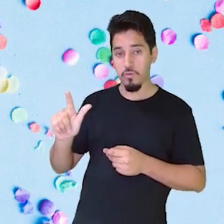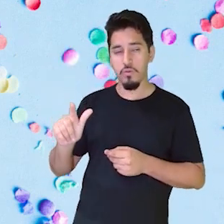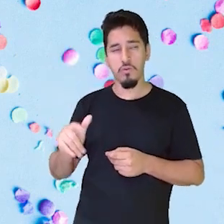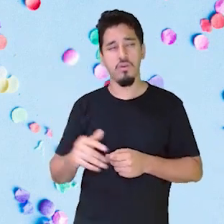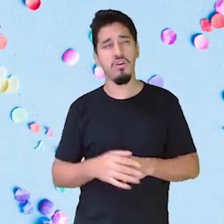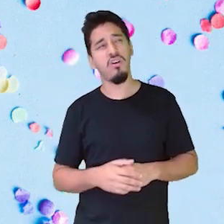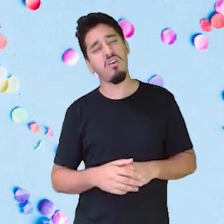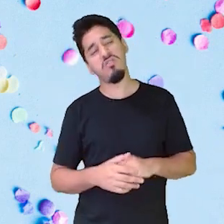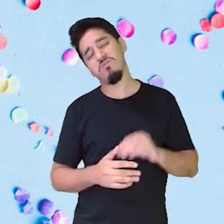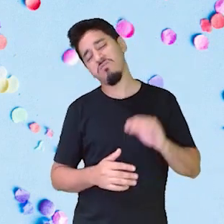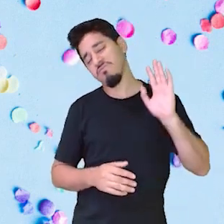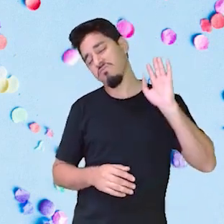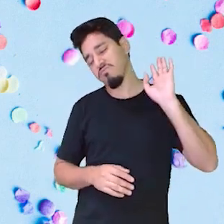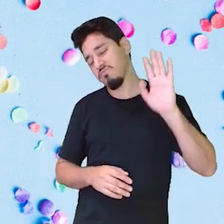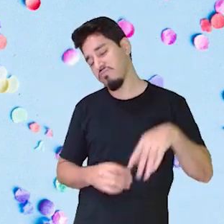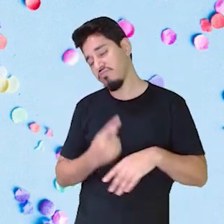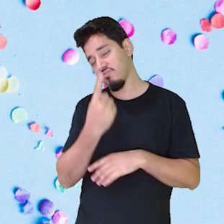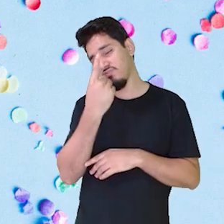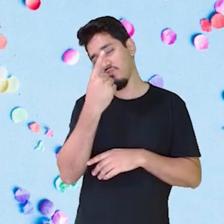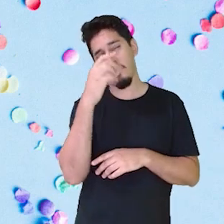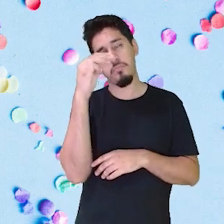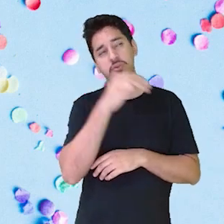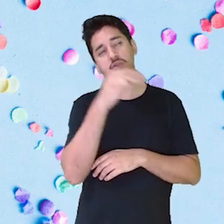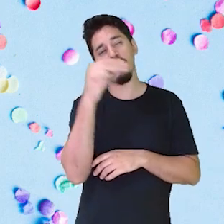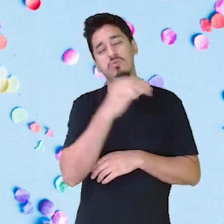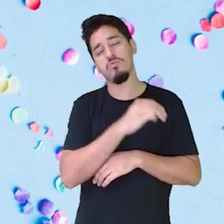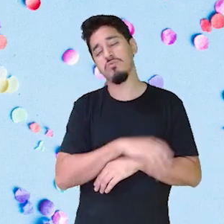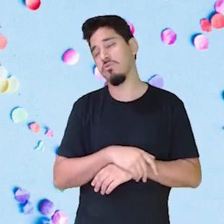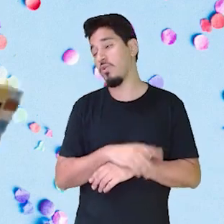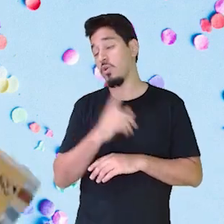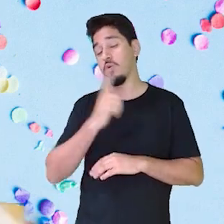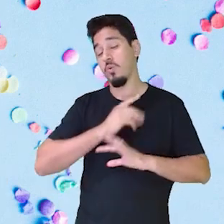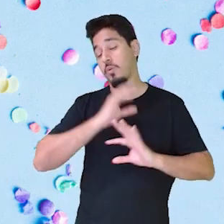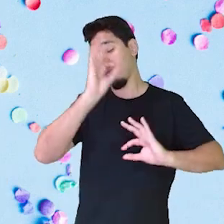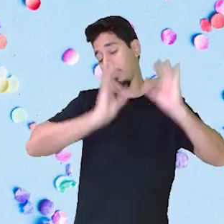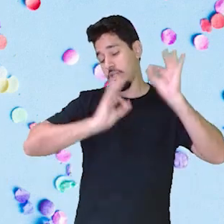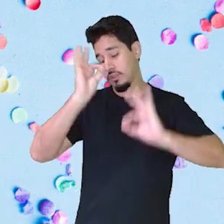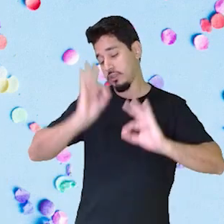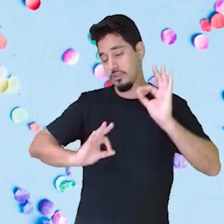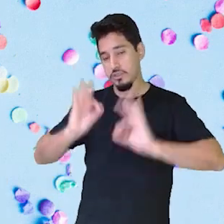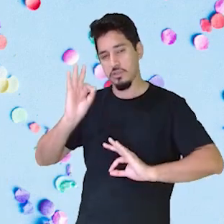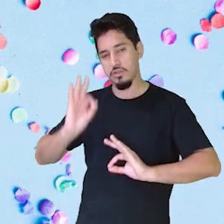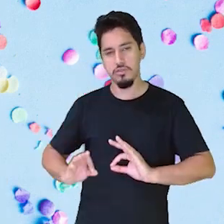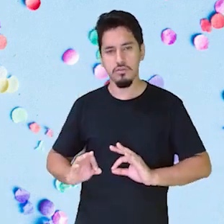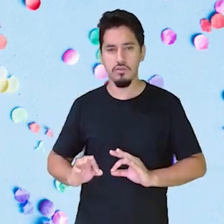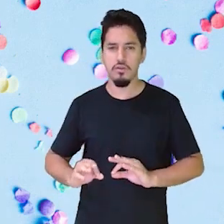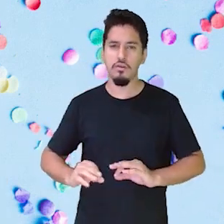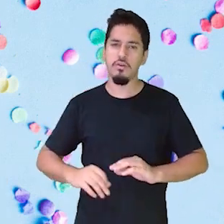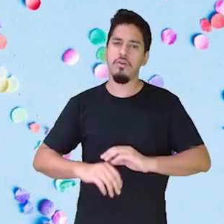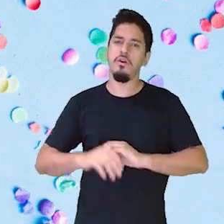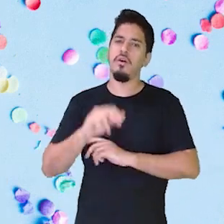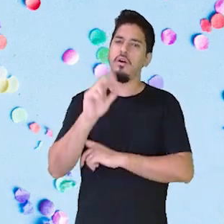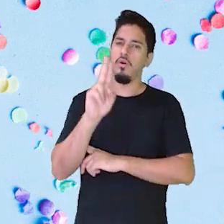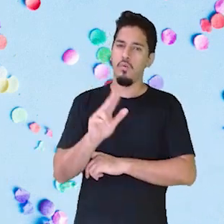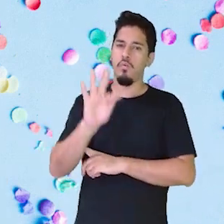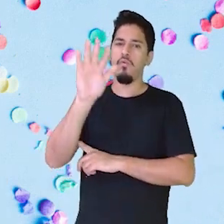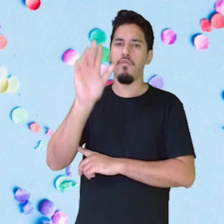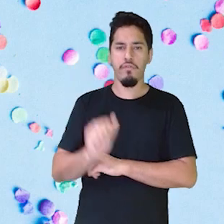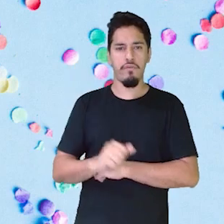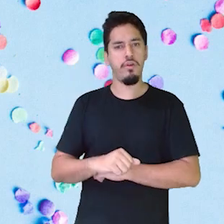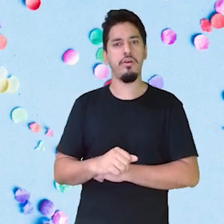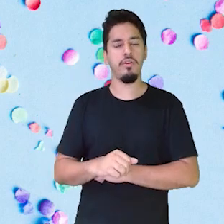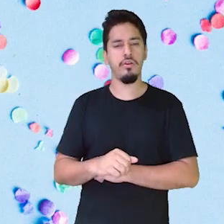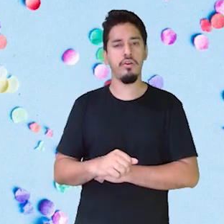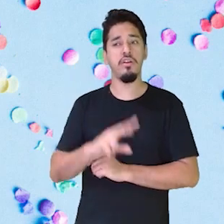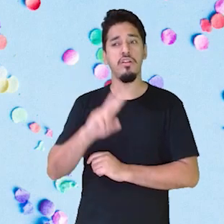Só um minutinho. Eu estou dando um toque final. Ufa! Será que ele vai